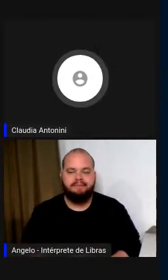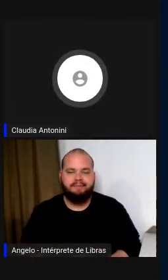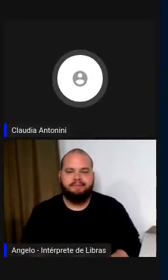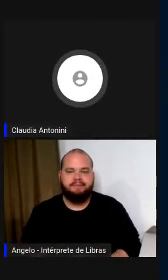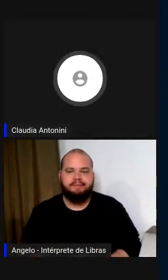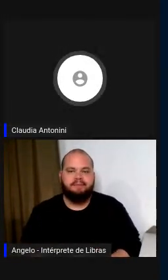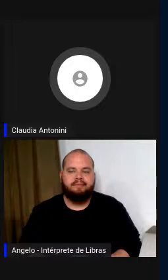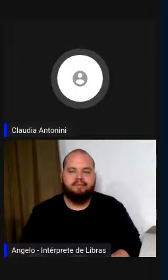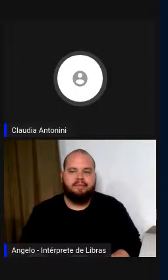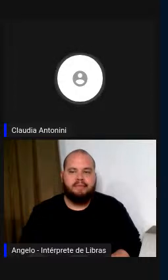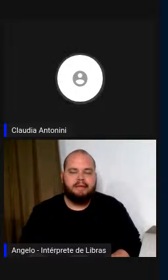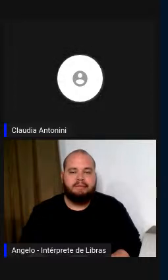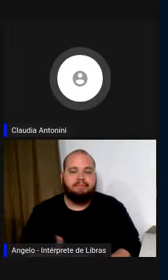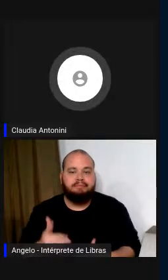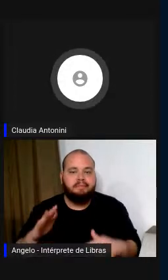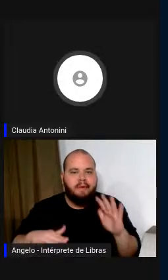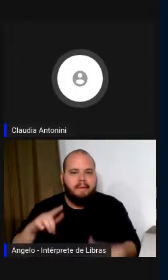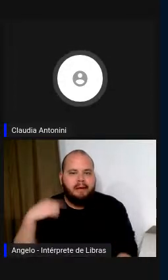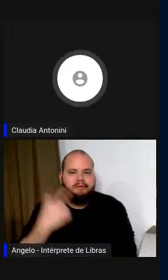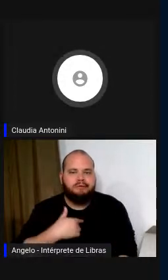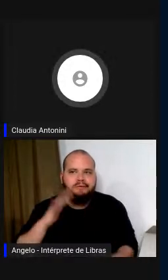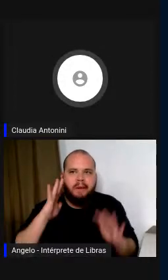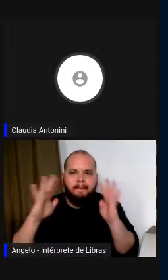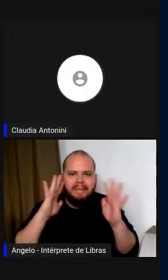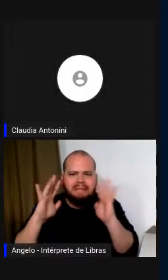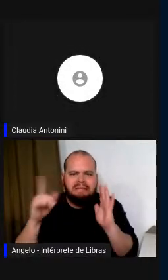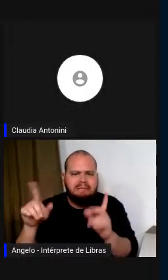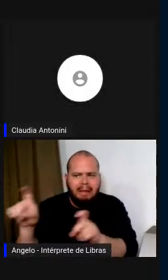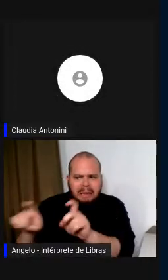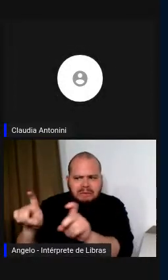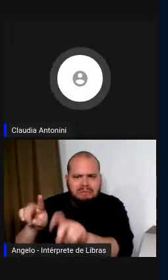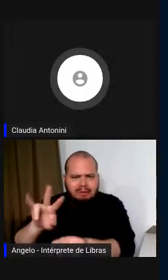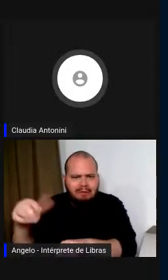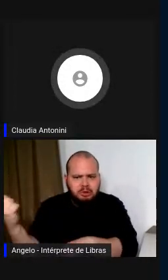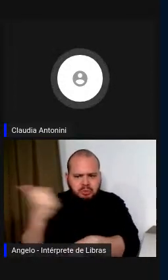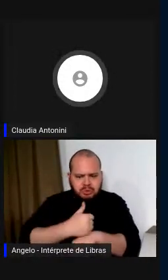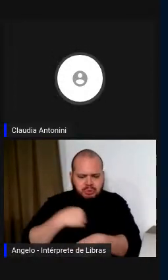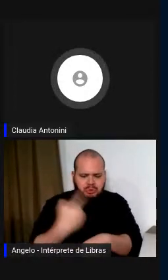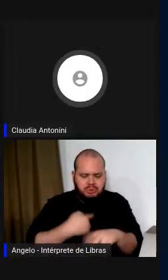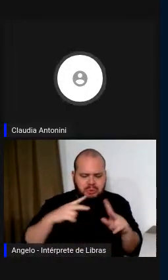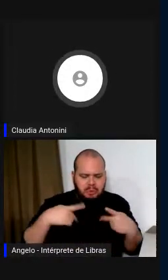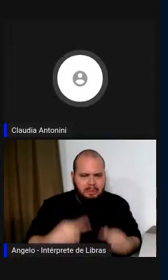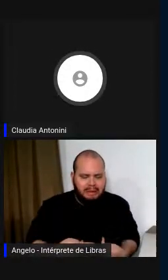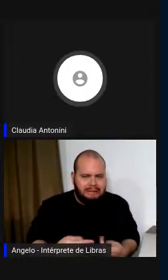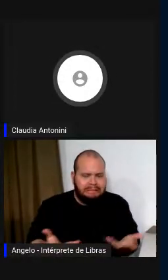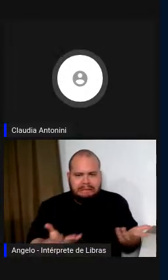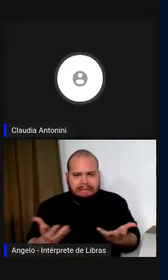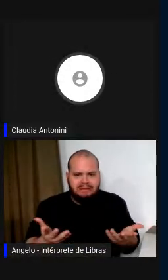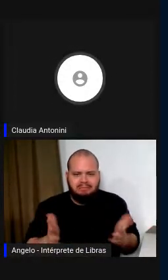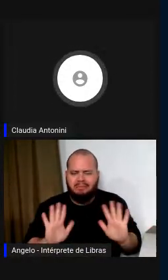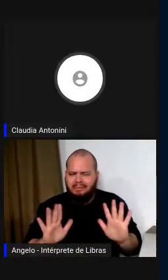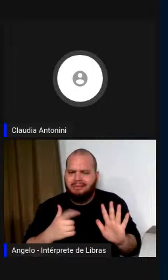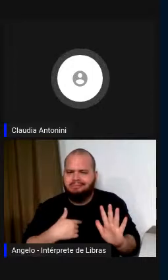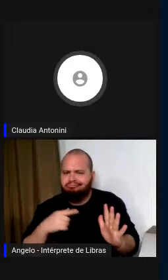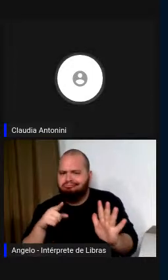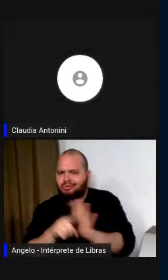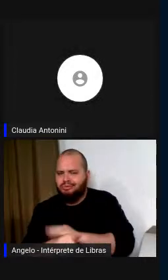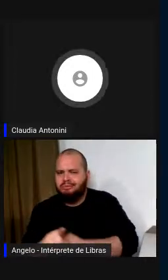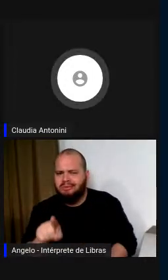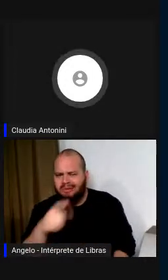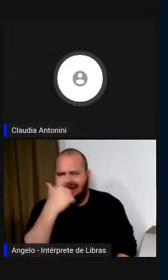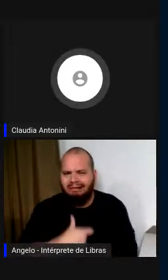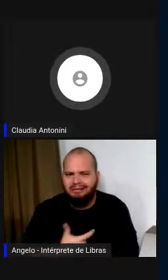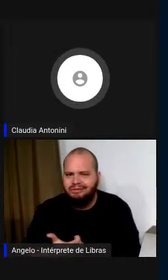seremos substituídos ou se isso acontecerá, eu te perguntaria, tu achas que